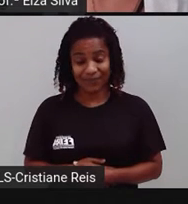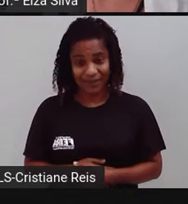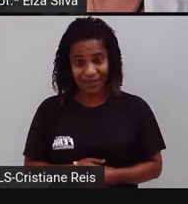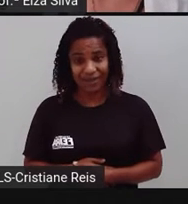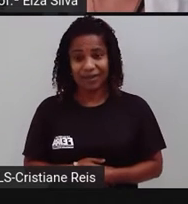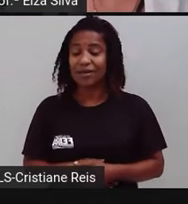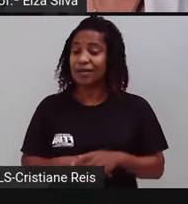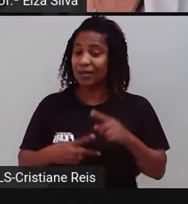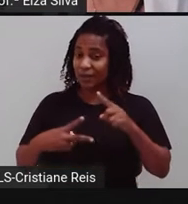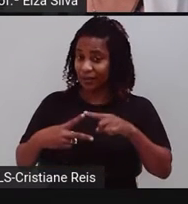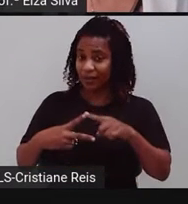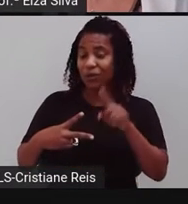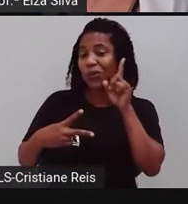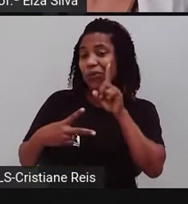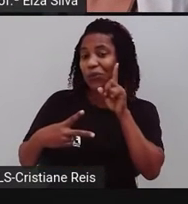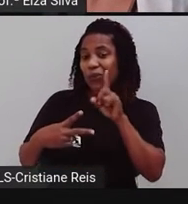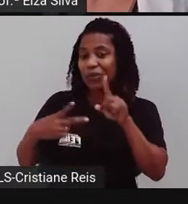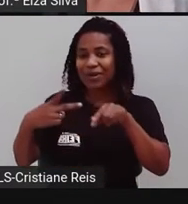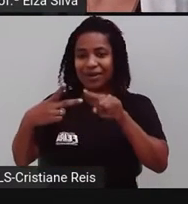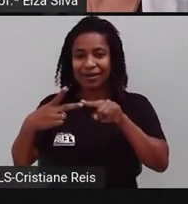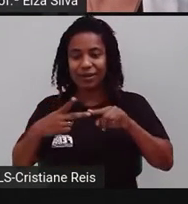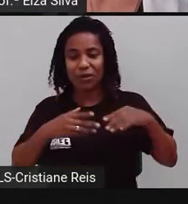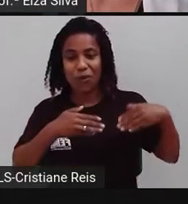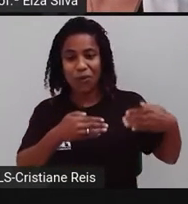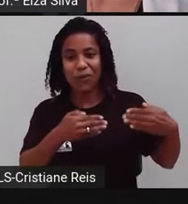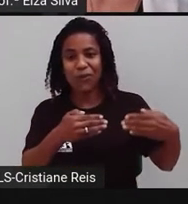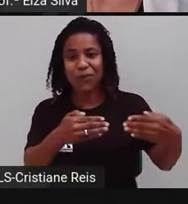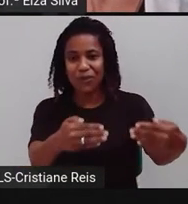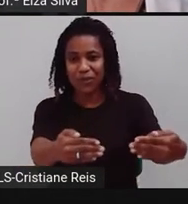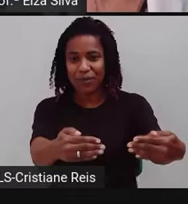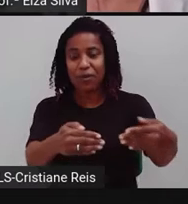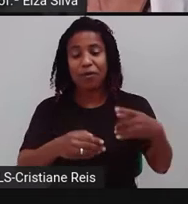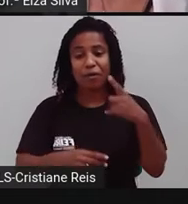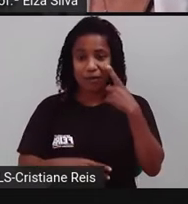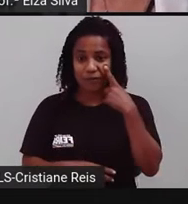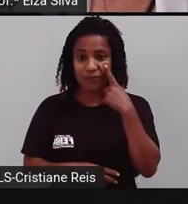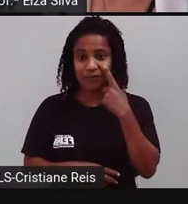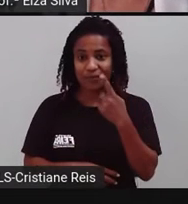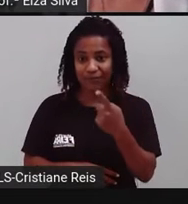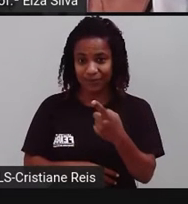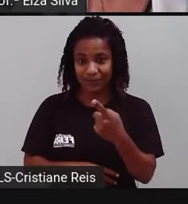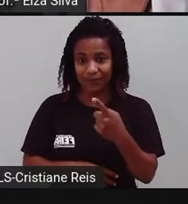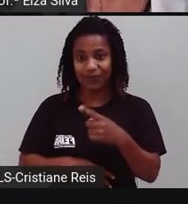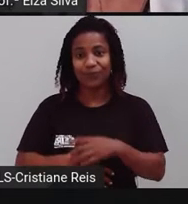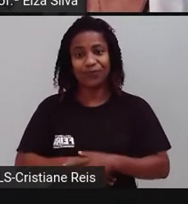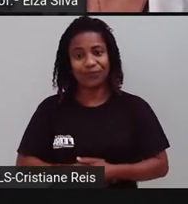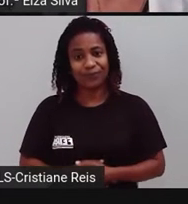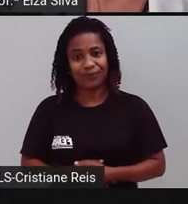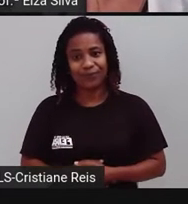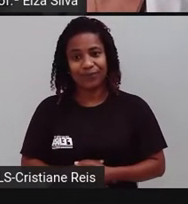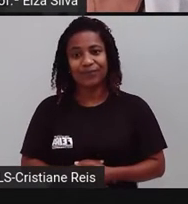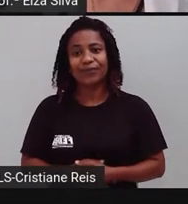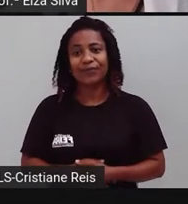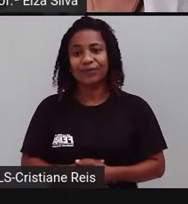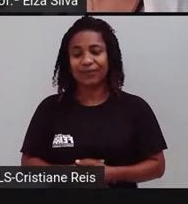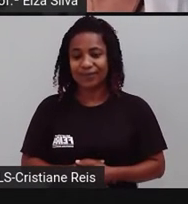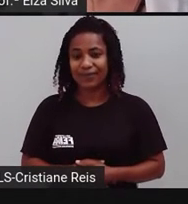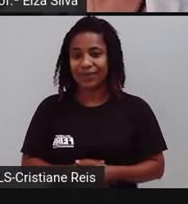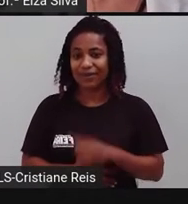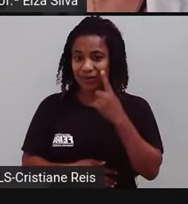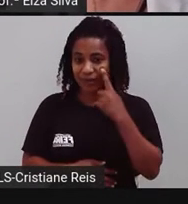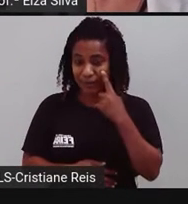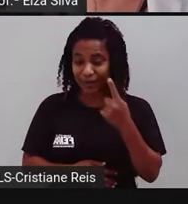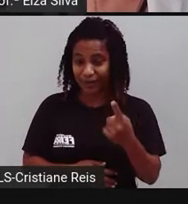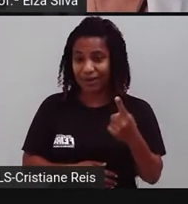Unido. Então, observem que aqui abaixo da expressão o United Kingdom e o UK, ou seja,